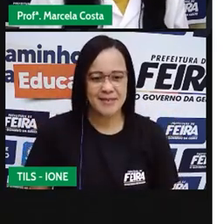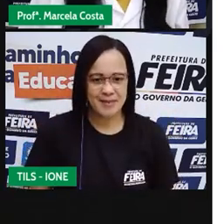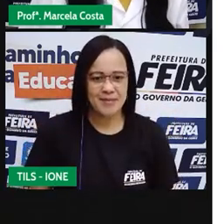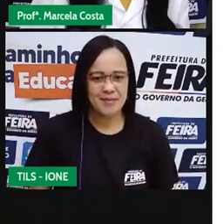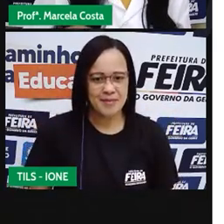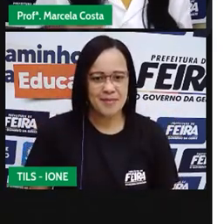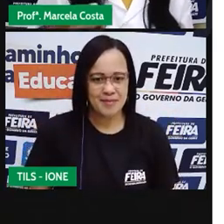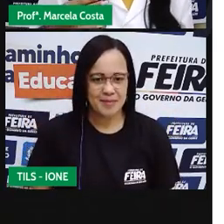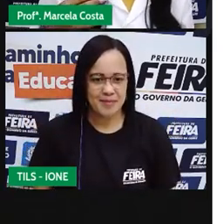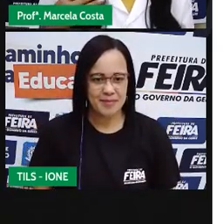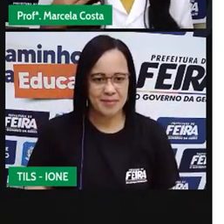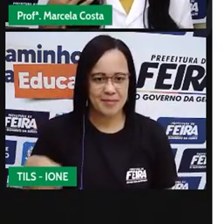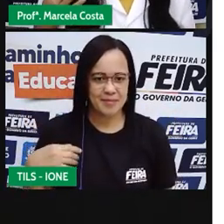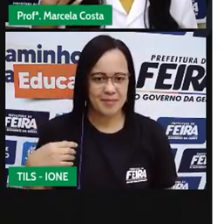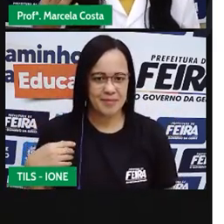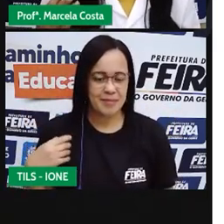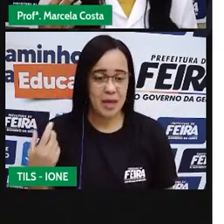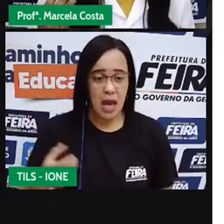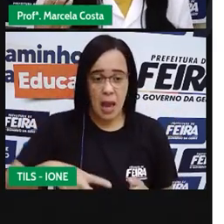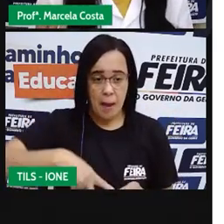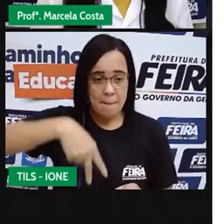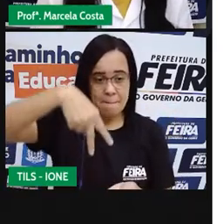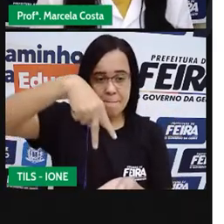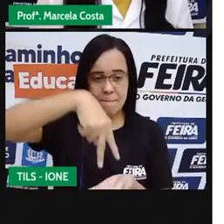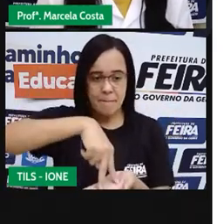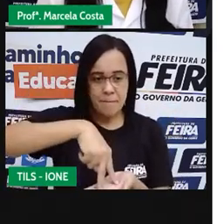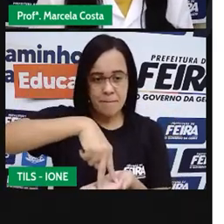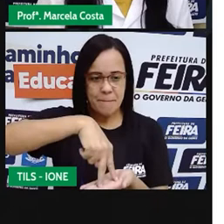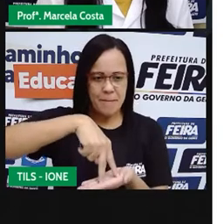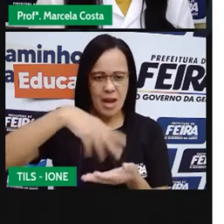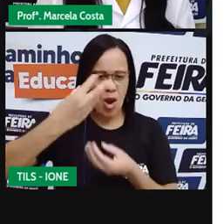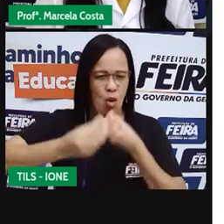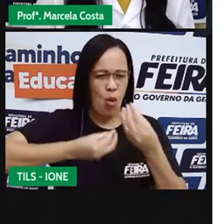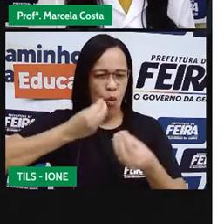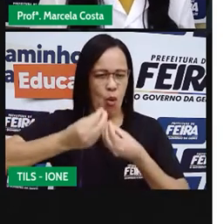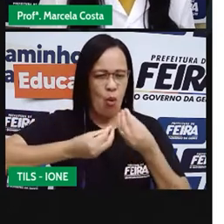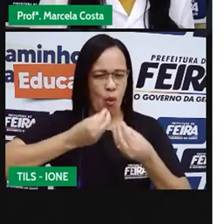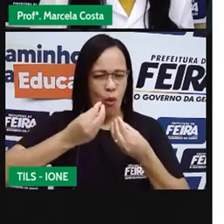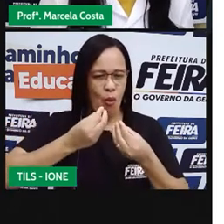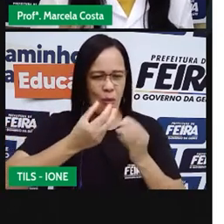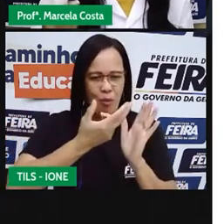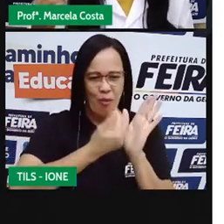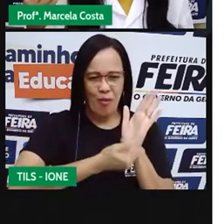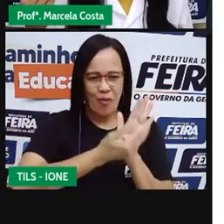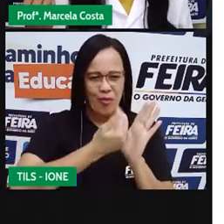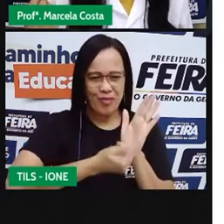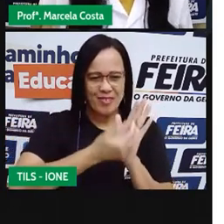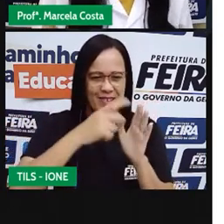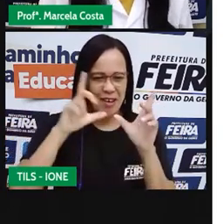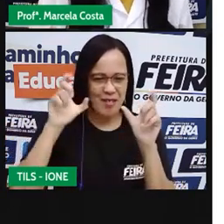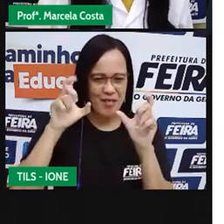O jeito como ele fica em pé nessa imagem, a expressão corporal dele.